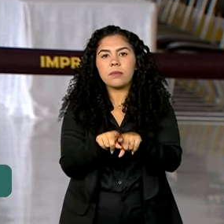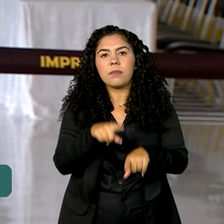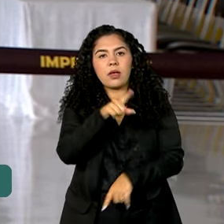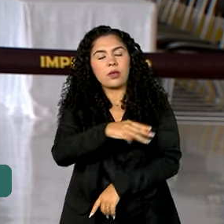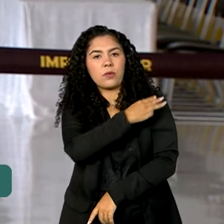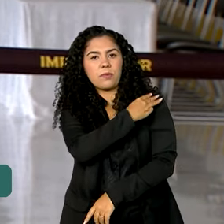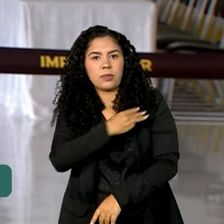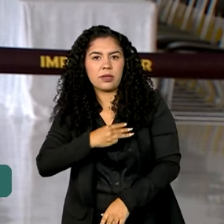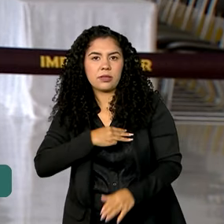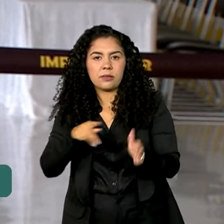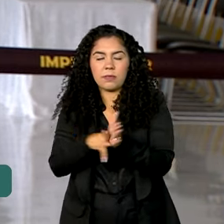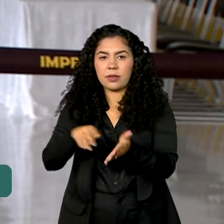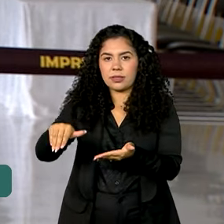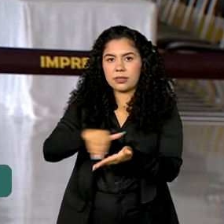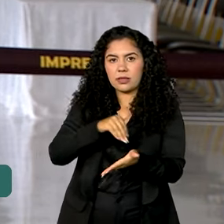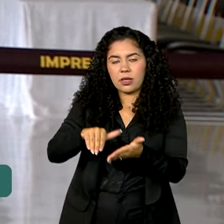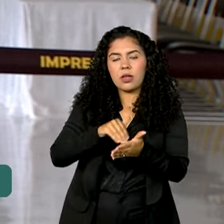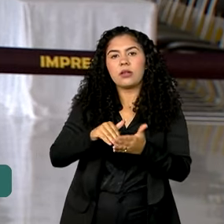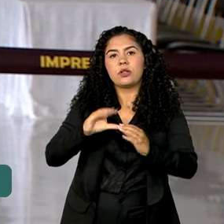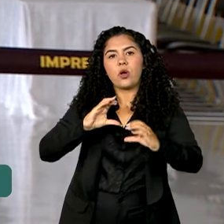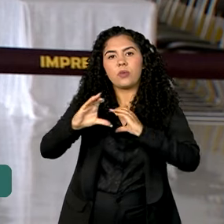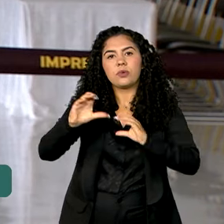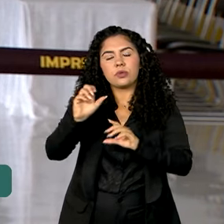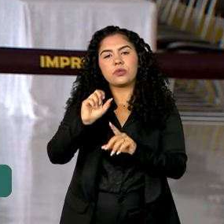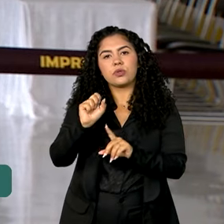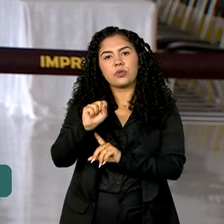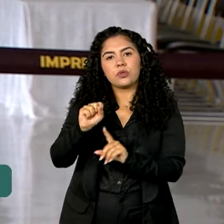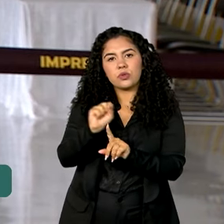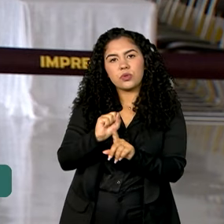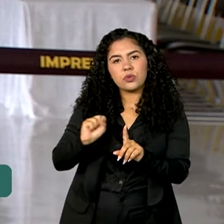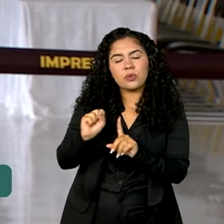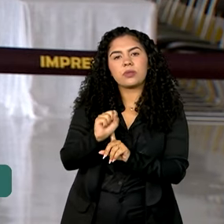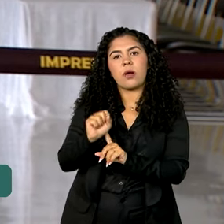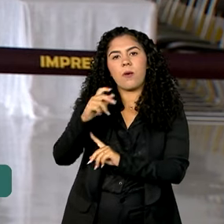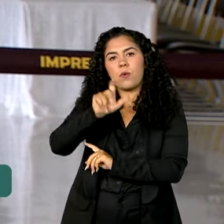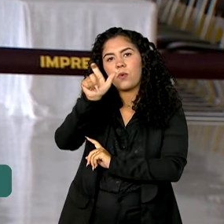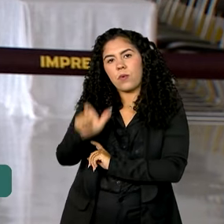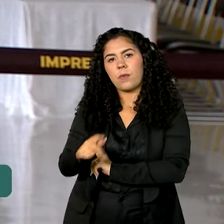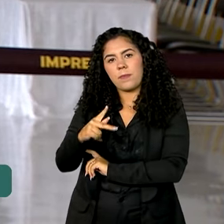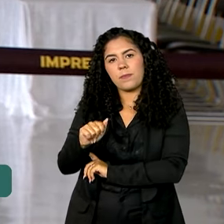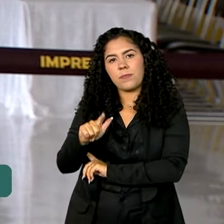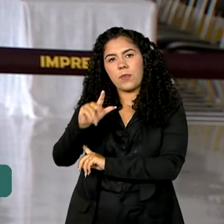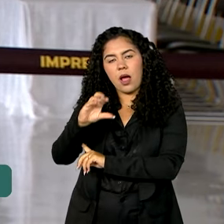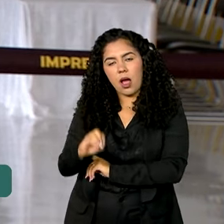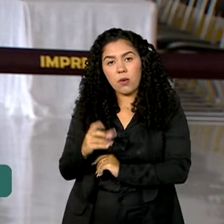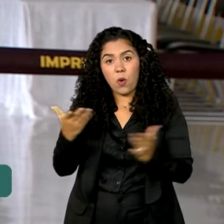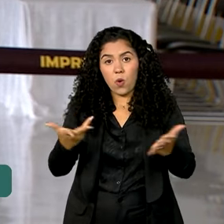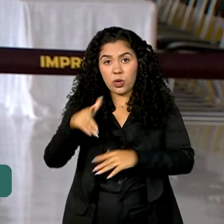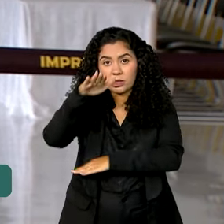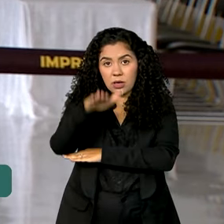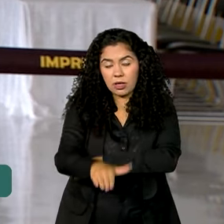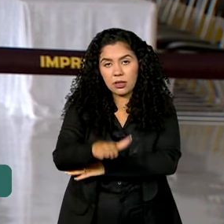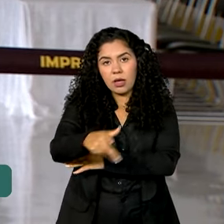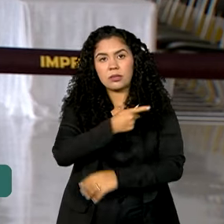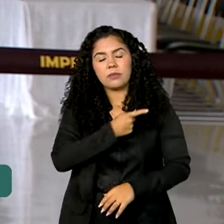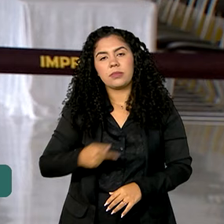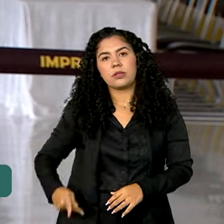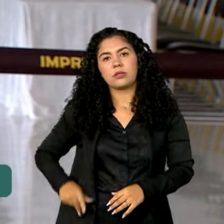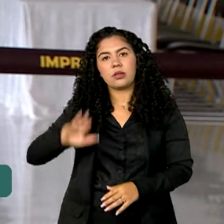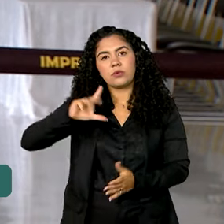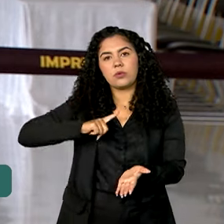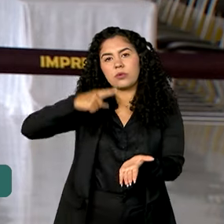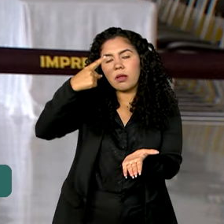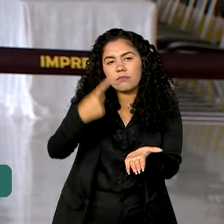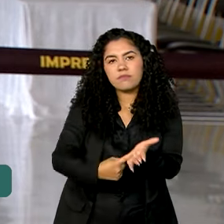Secretaria de Comunicação Social, Paulo Pimenta. À tarde, ele recebe o secretário especial para assuntos jurídicos